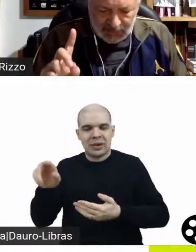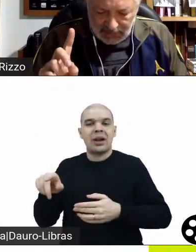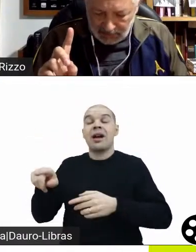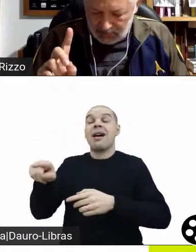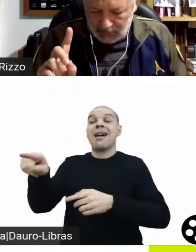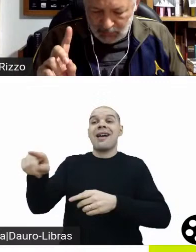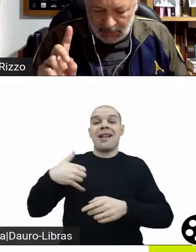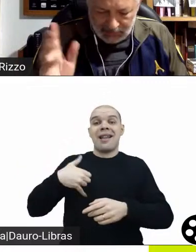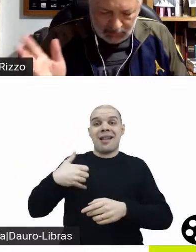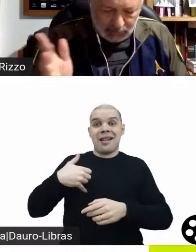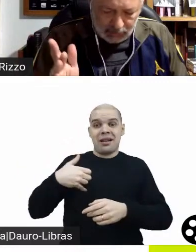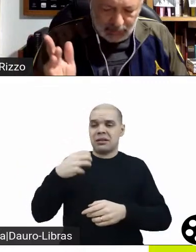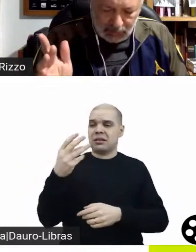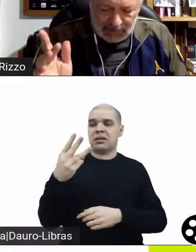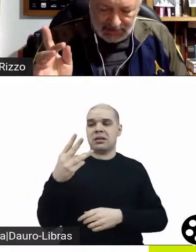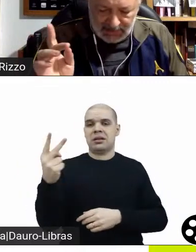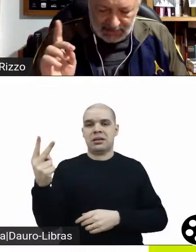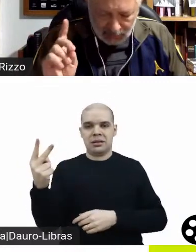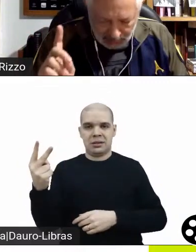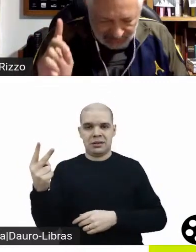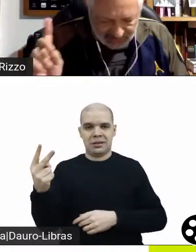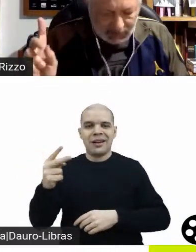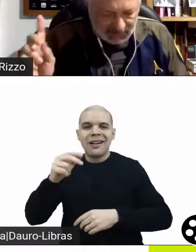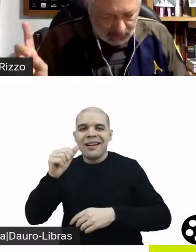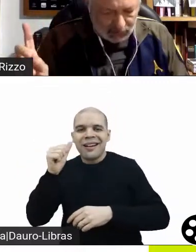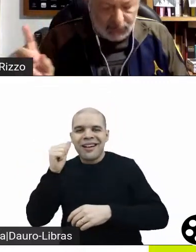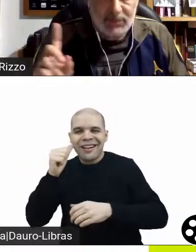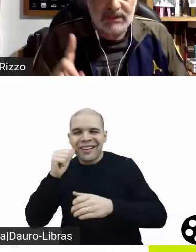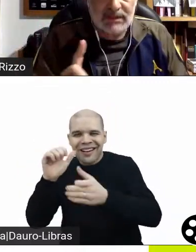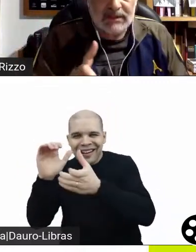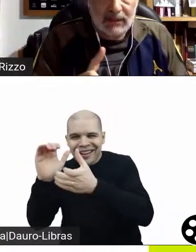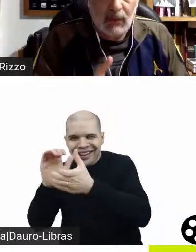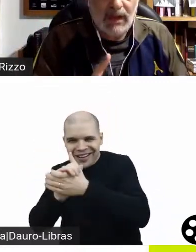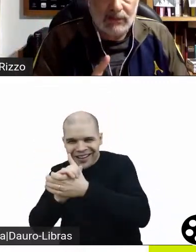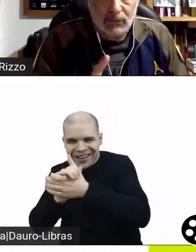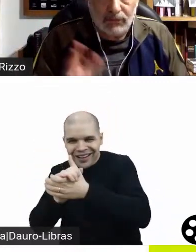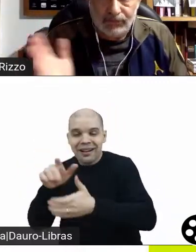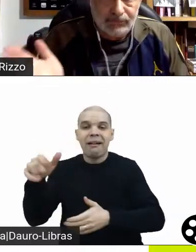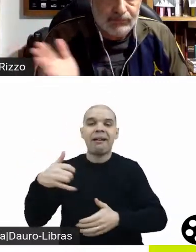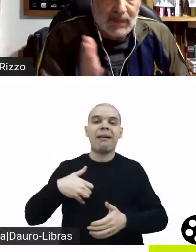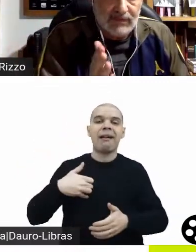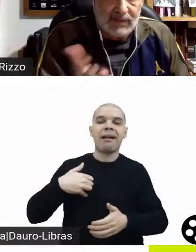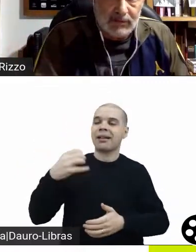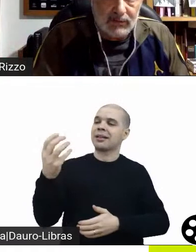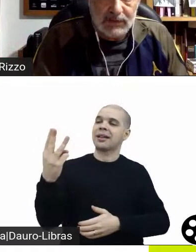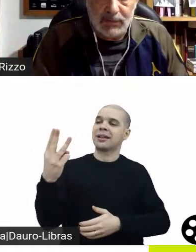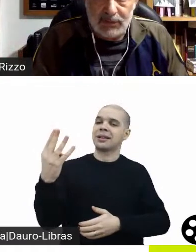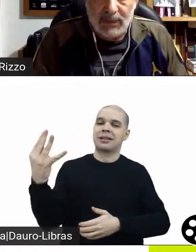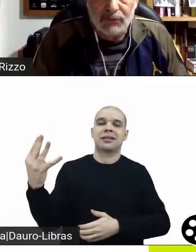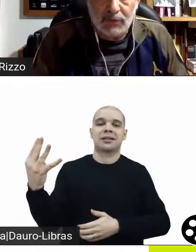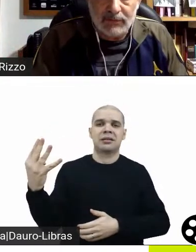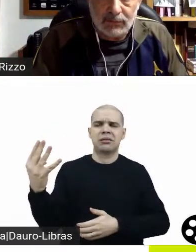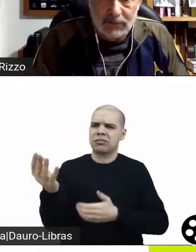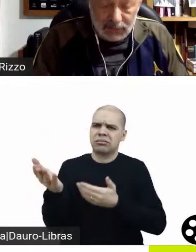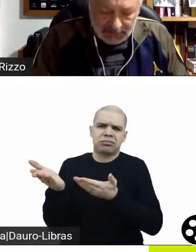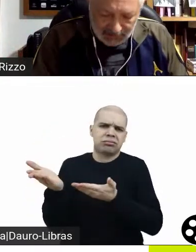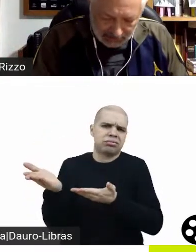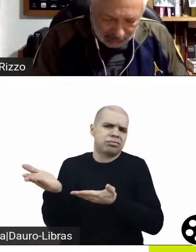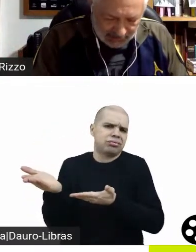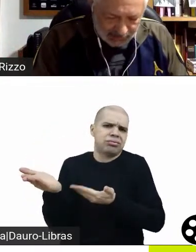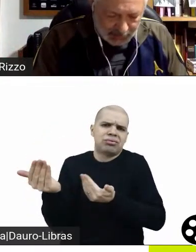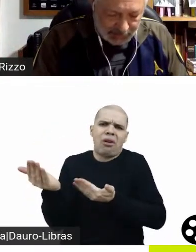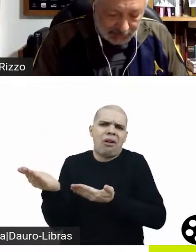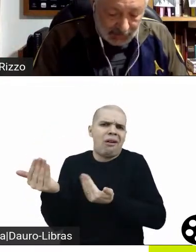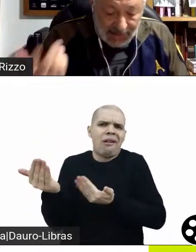A Jocelyn Morehouse, a produtora e mulher dele, no lançamento do filme tinha 34. Eles eram, evidentemente, mais jovens quando eles